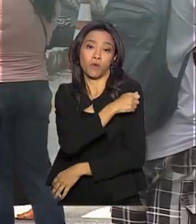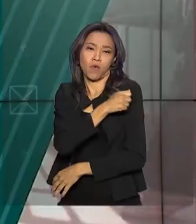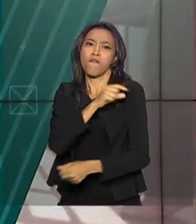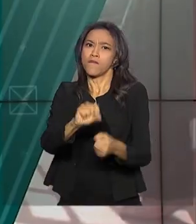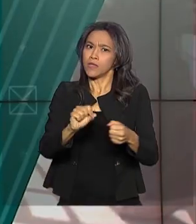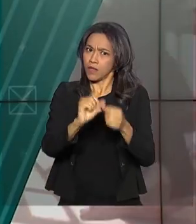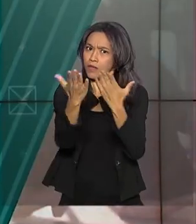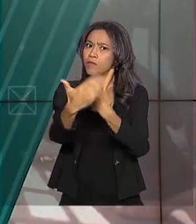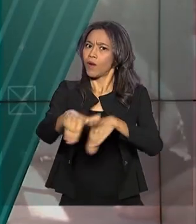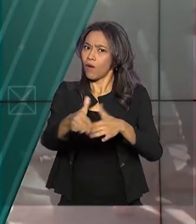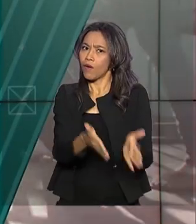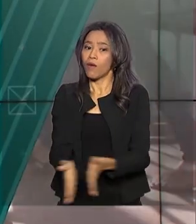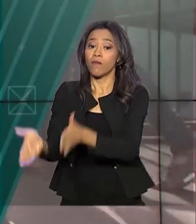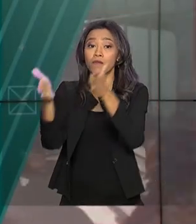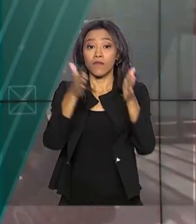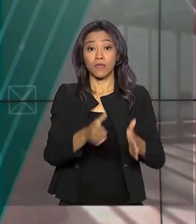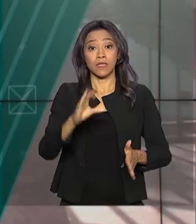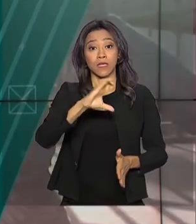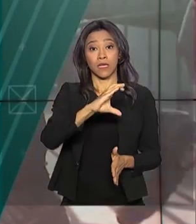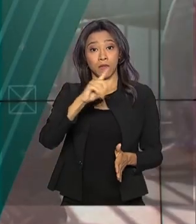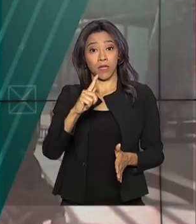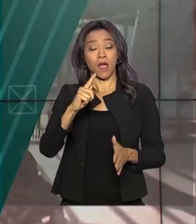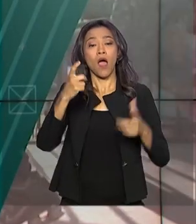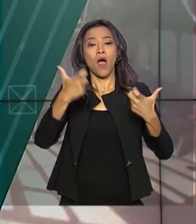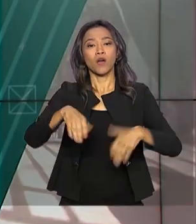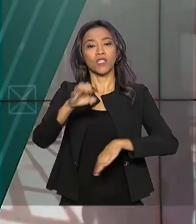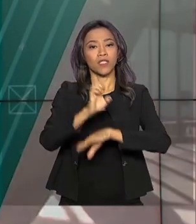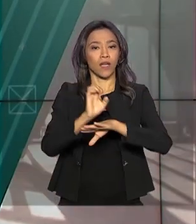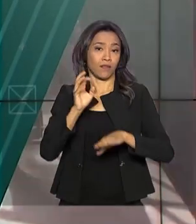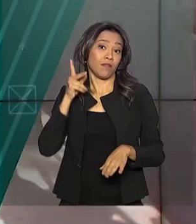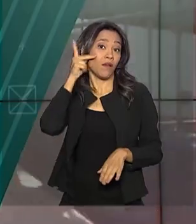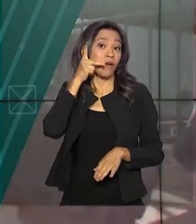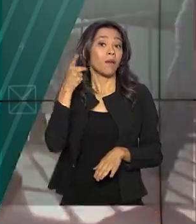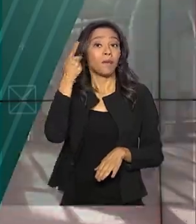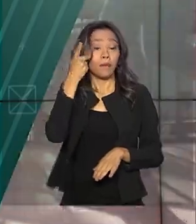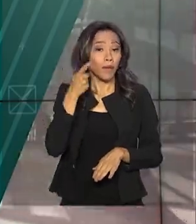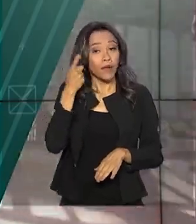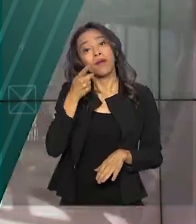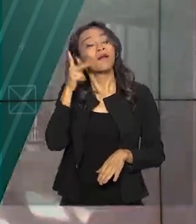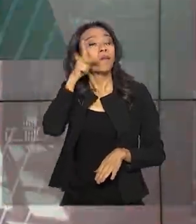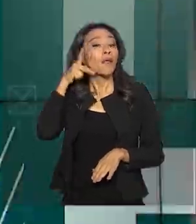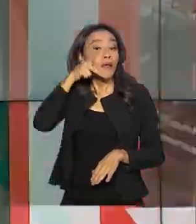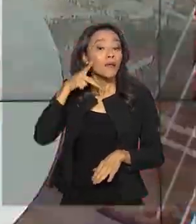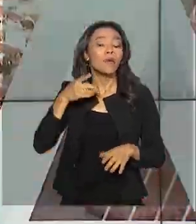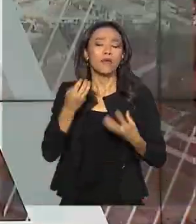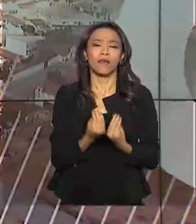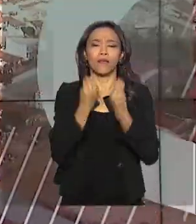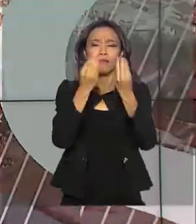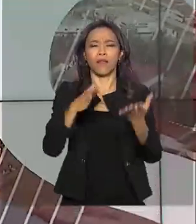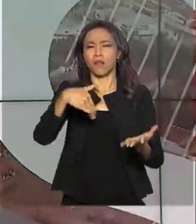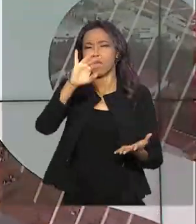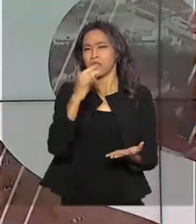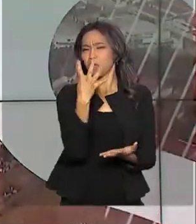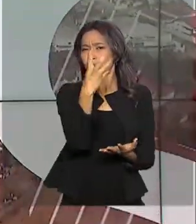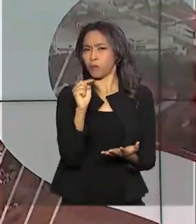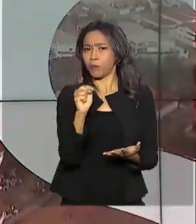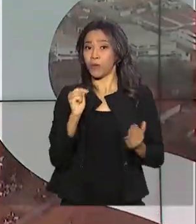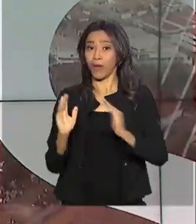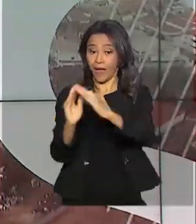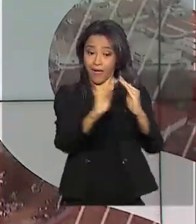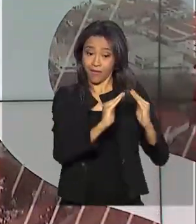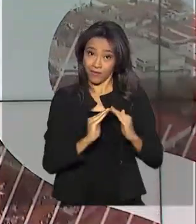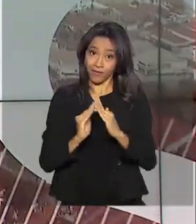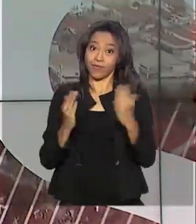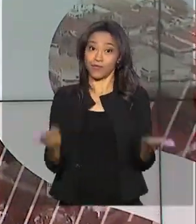exame. Em Campina Grande, na Paraíba, o presidente Jair Bolsonaro entrega mais de 4 mil casas e apartamentos do programa Minha